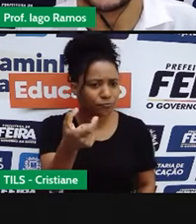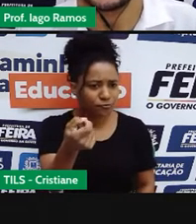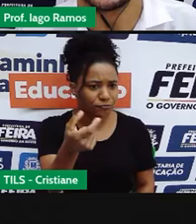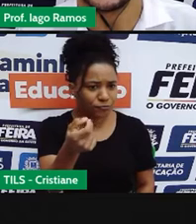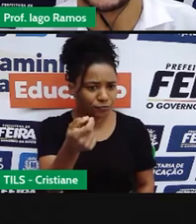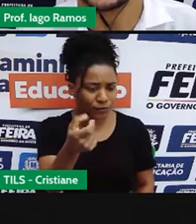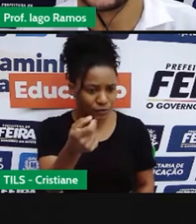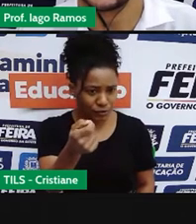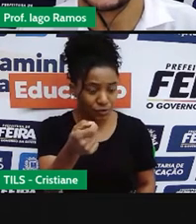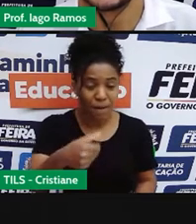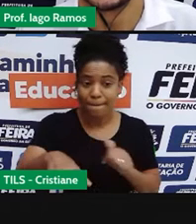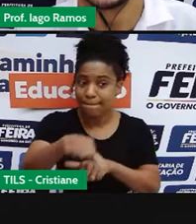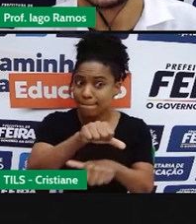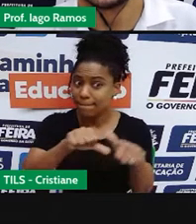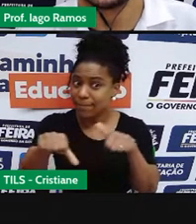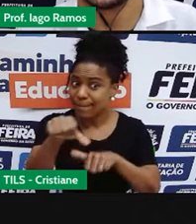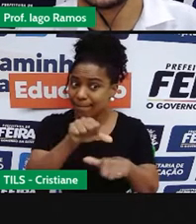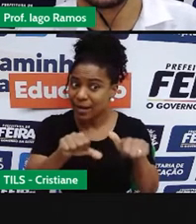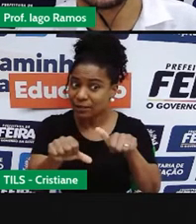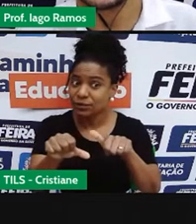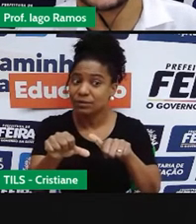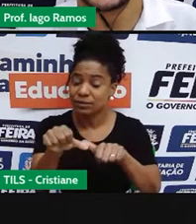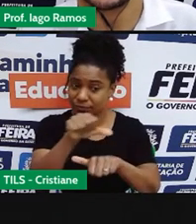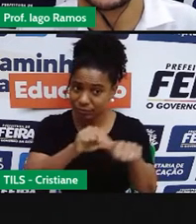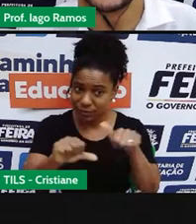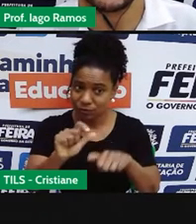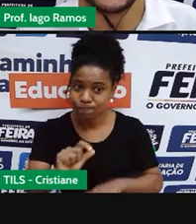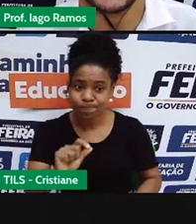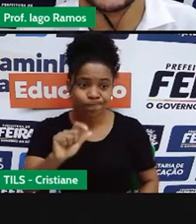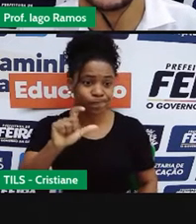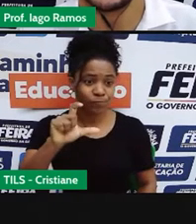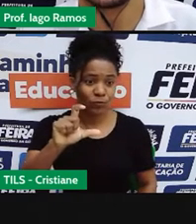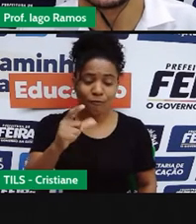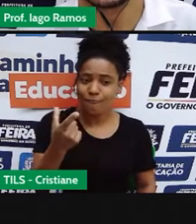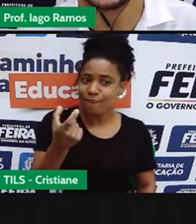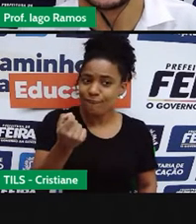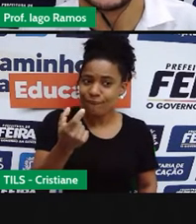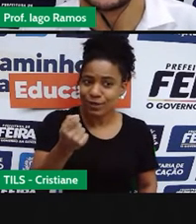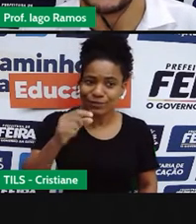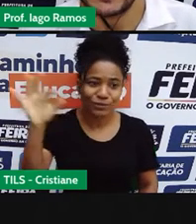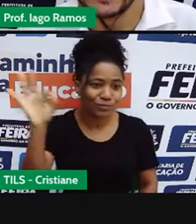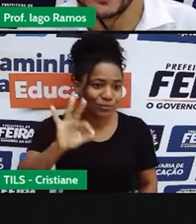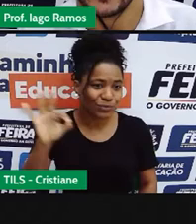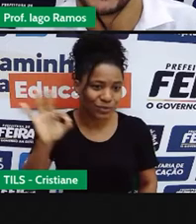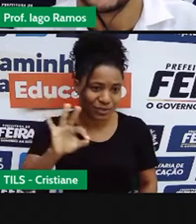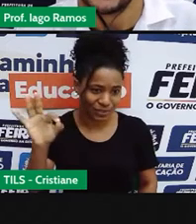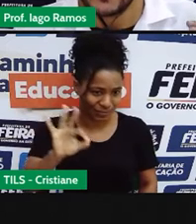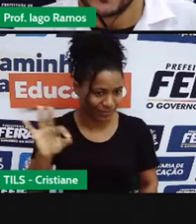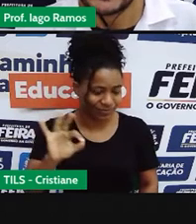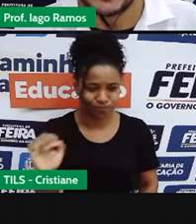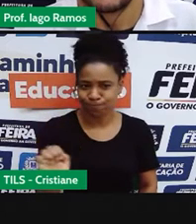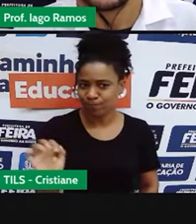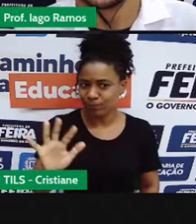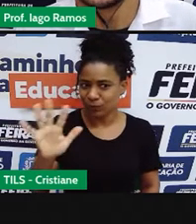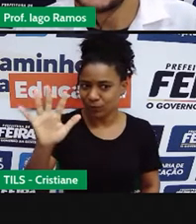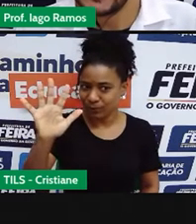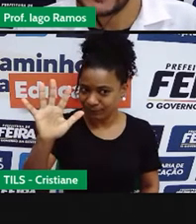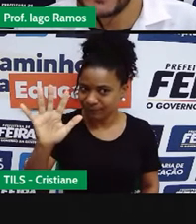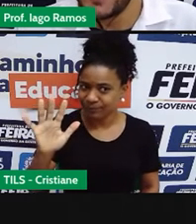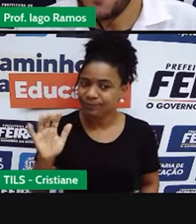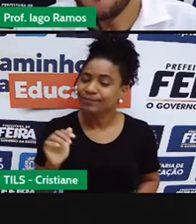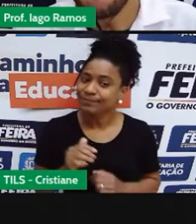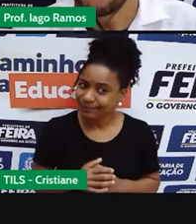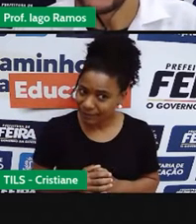sofrido um reajuste de 20% no seu preço em um determinado mês. Tá, vamos